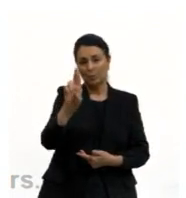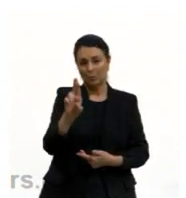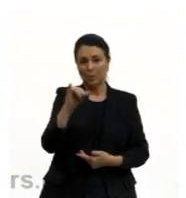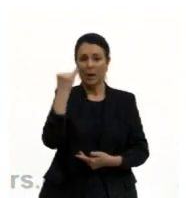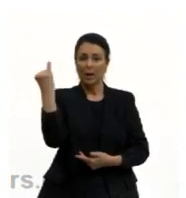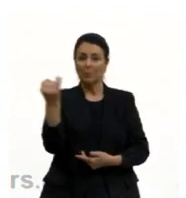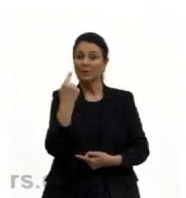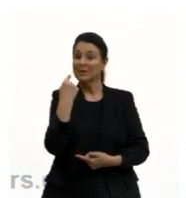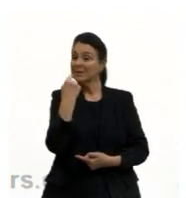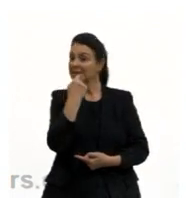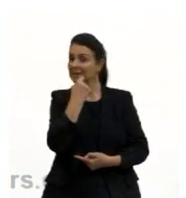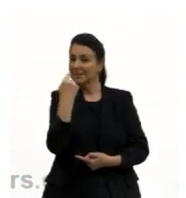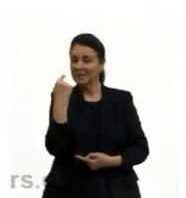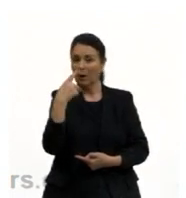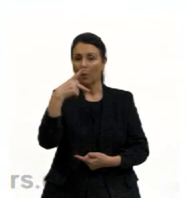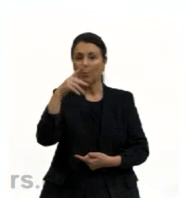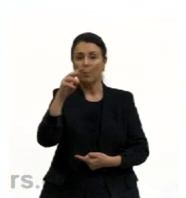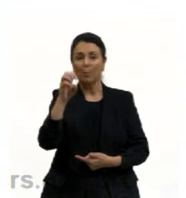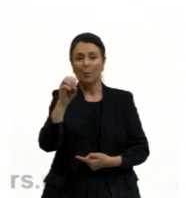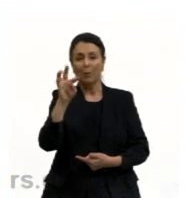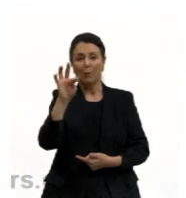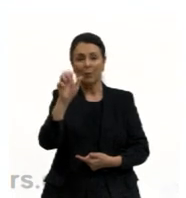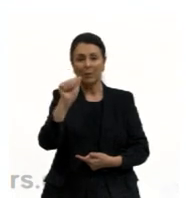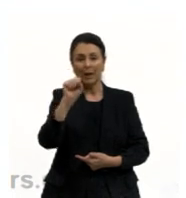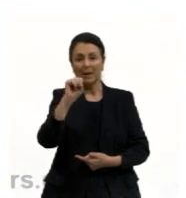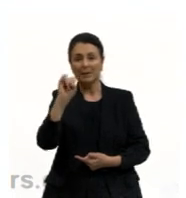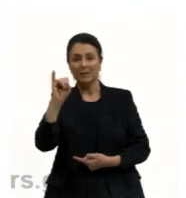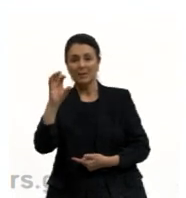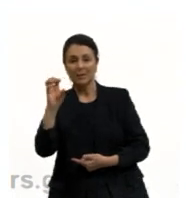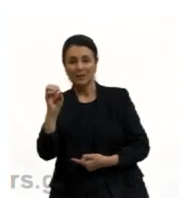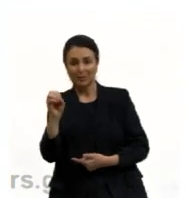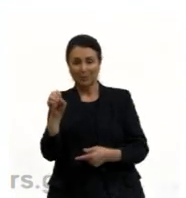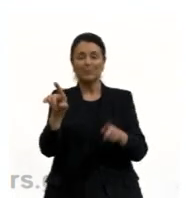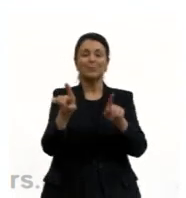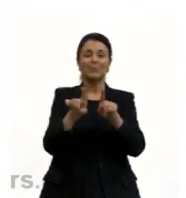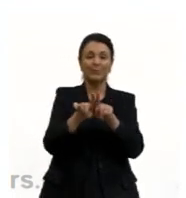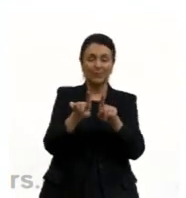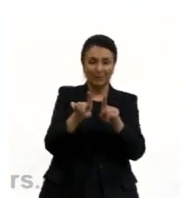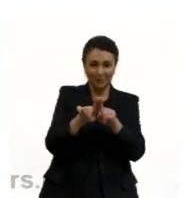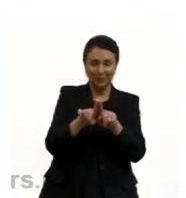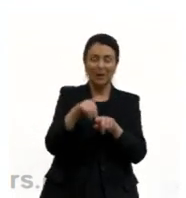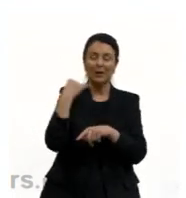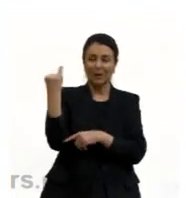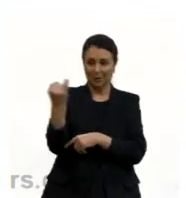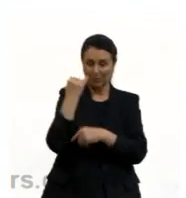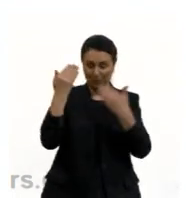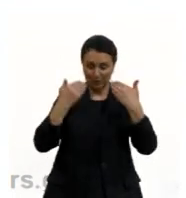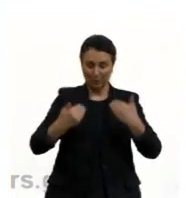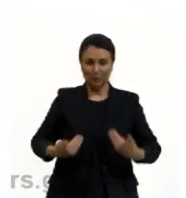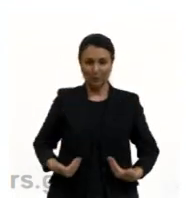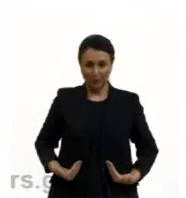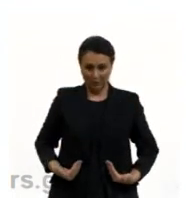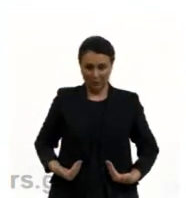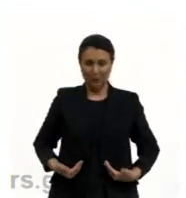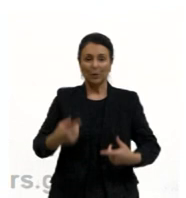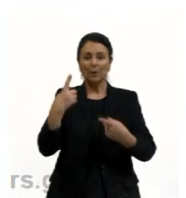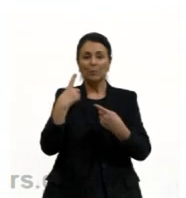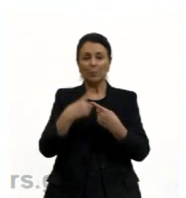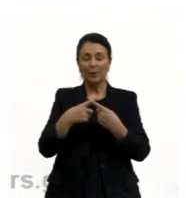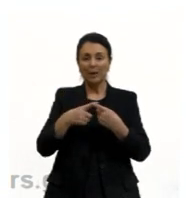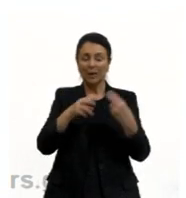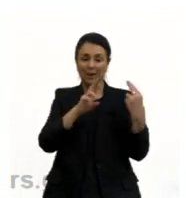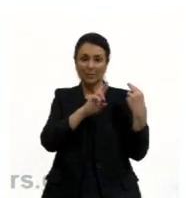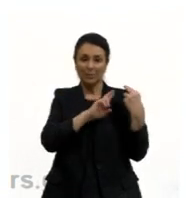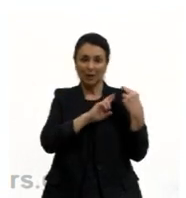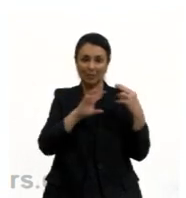dentes. O potássio, né, faz parte da bomba potássio, lá só de potássio, dois, porque ele é responsável pela